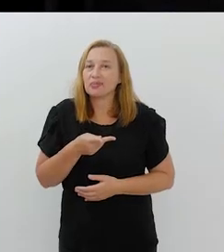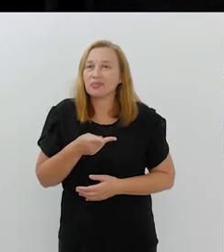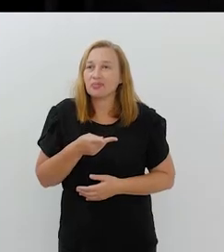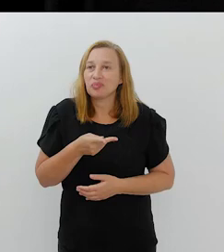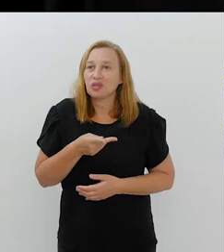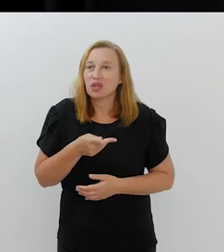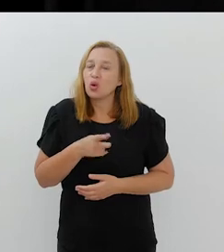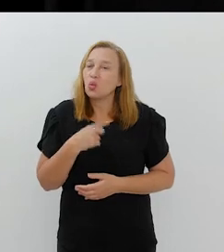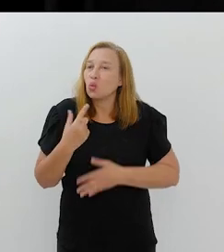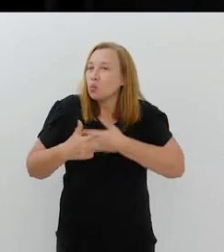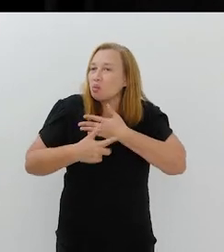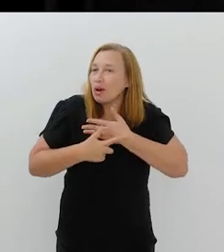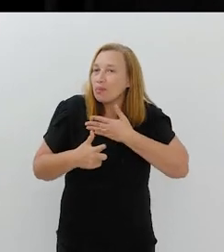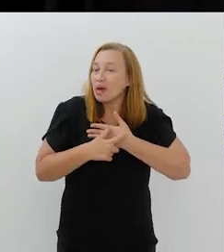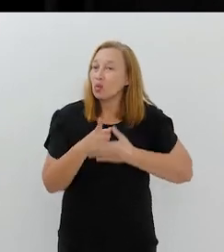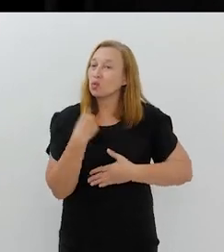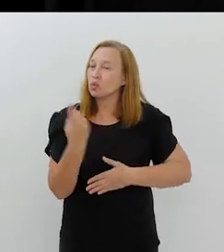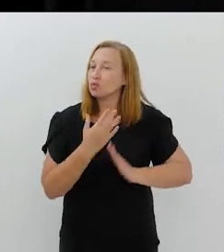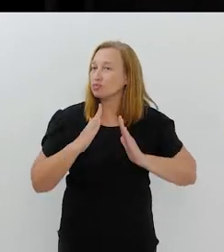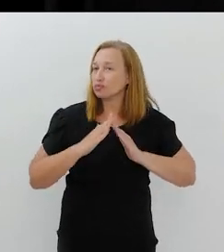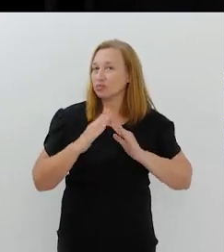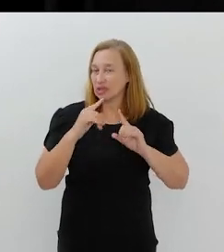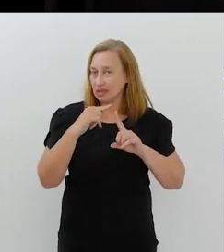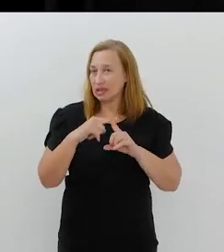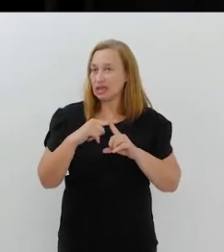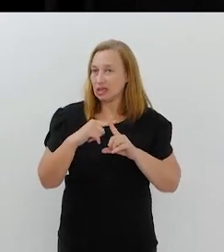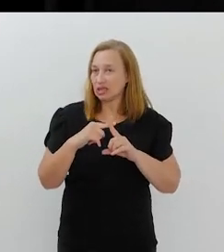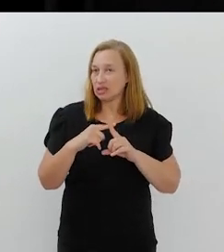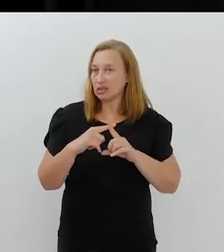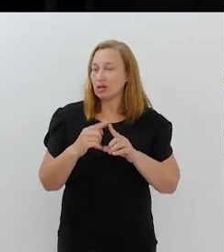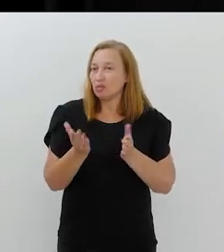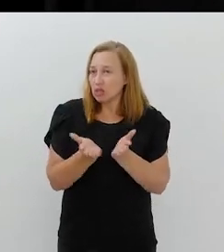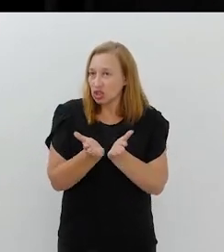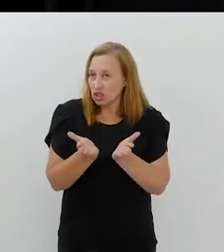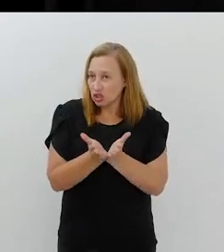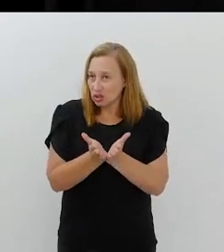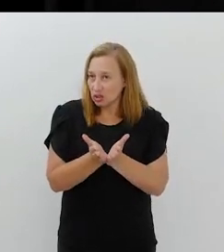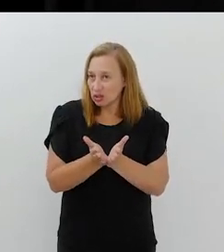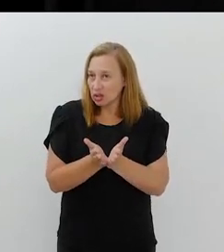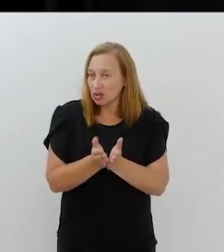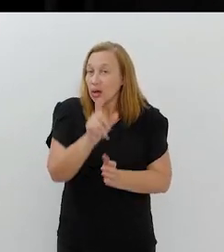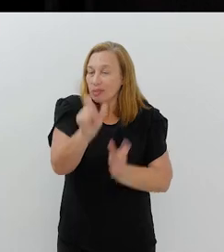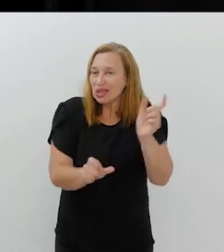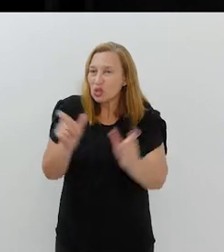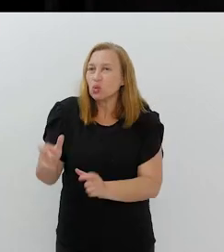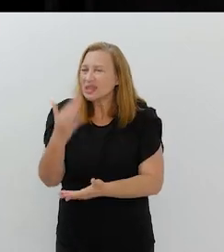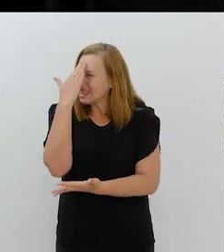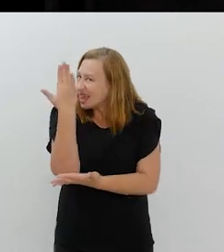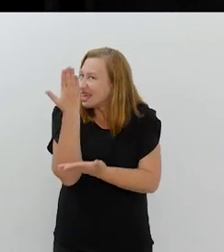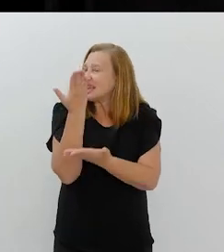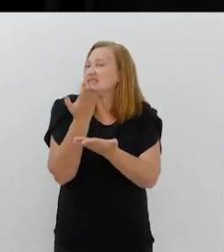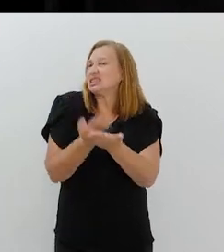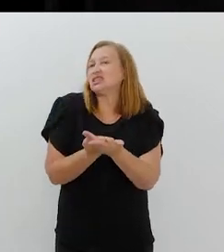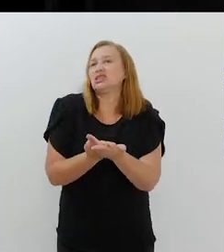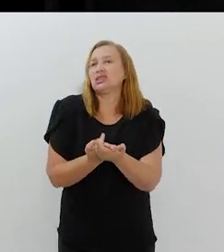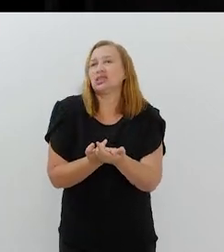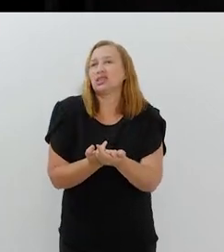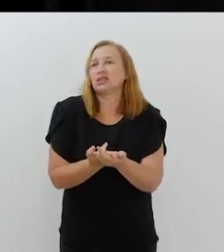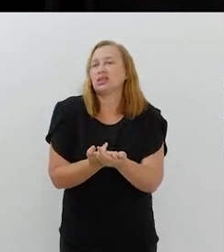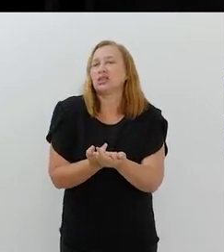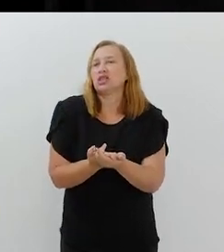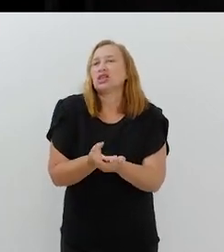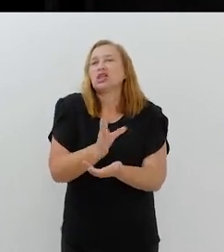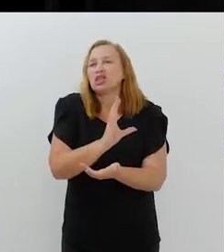coisa que eu gosto de dizer um dia. que o nosso papel como igreja, como cristã, como